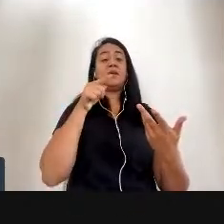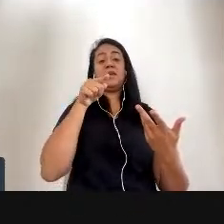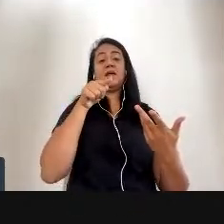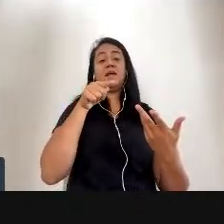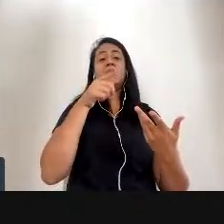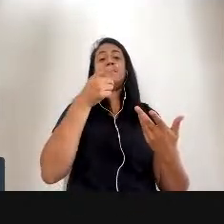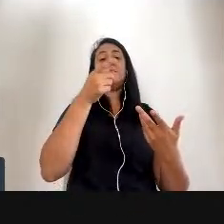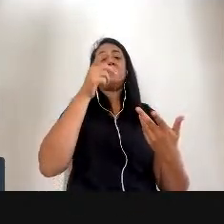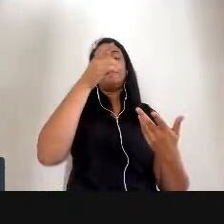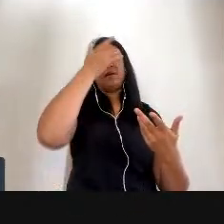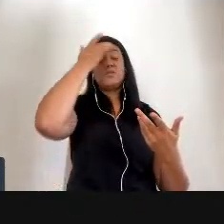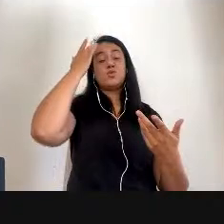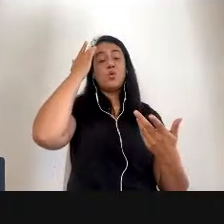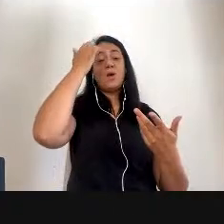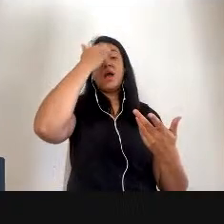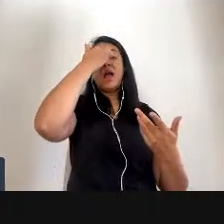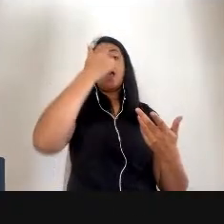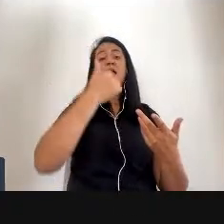completamente